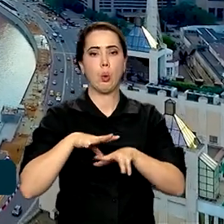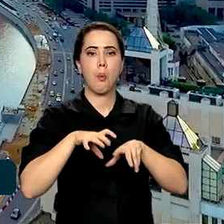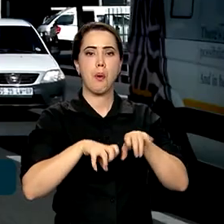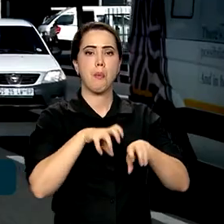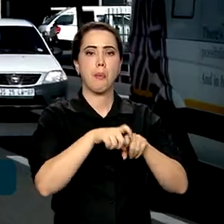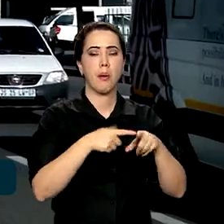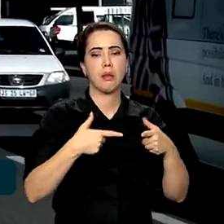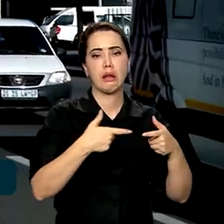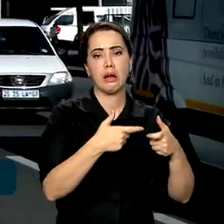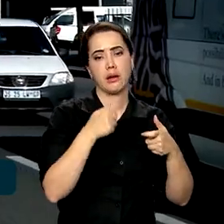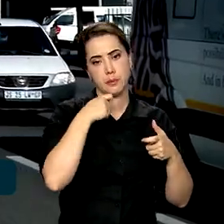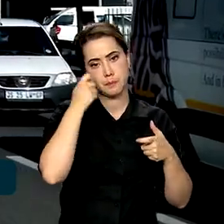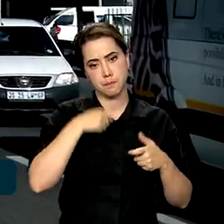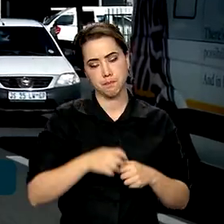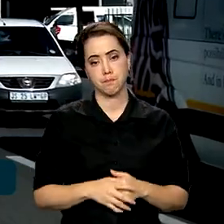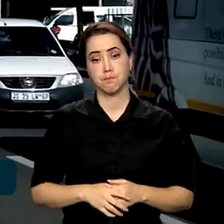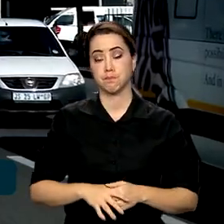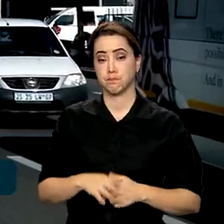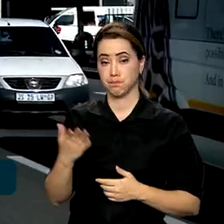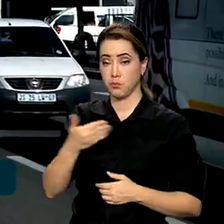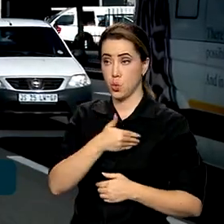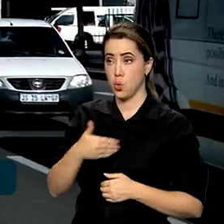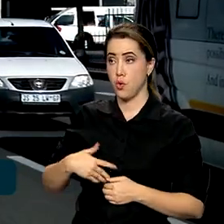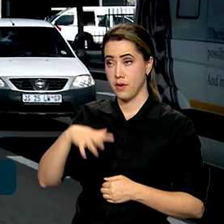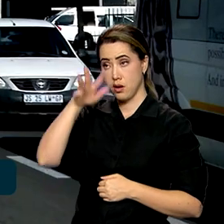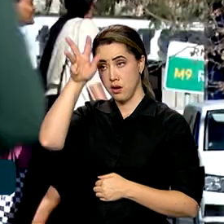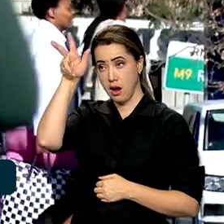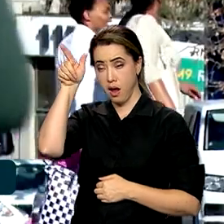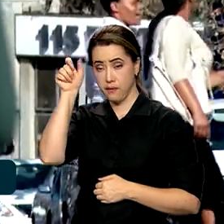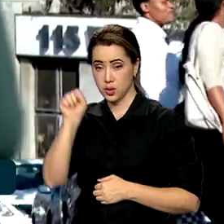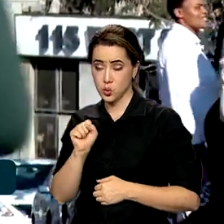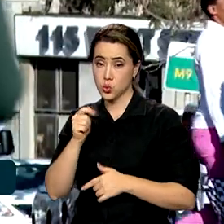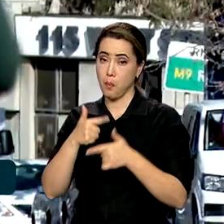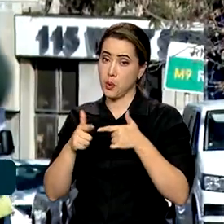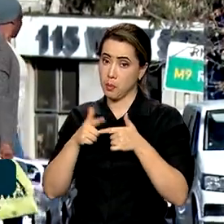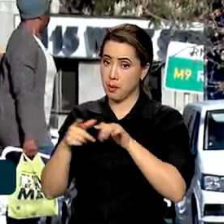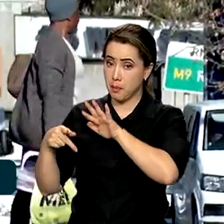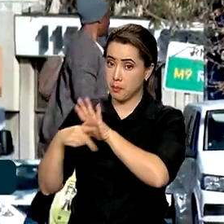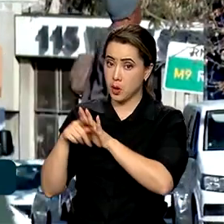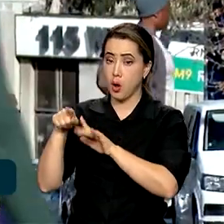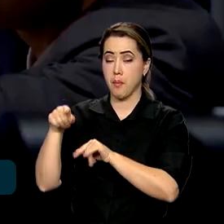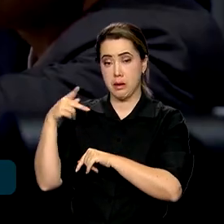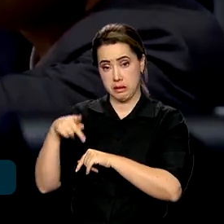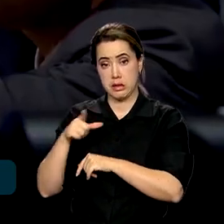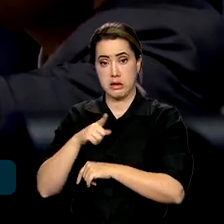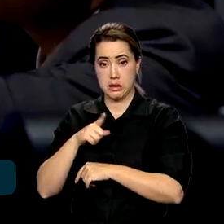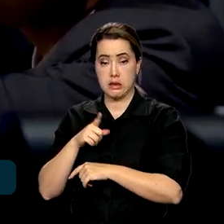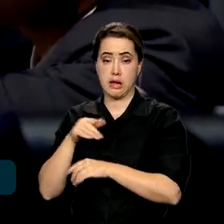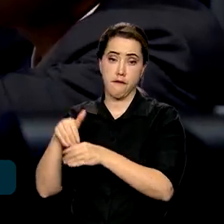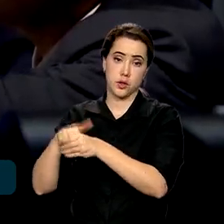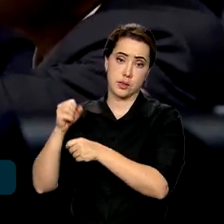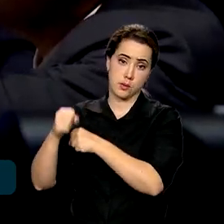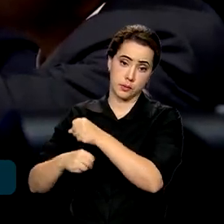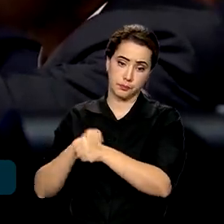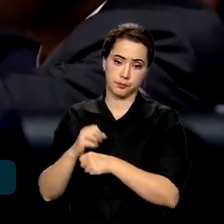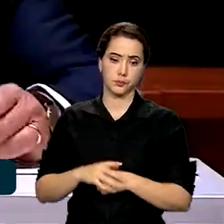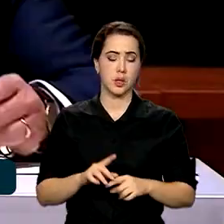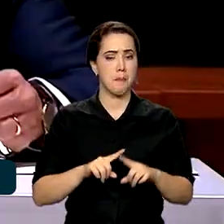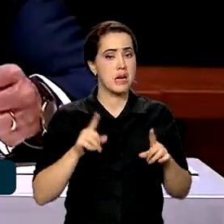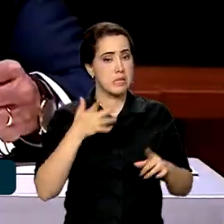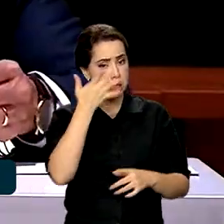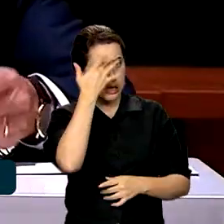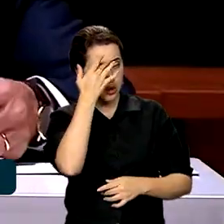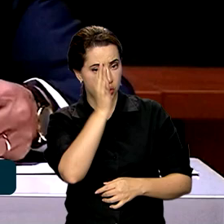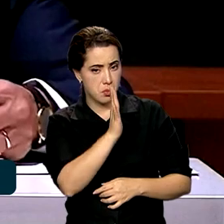Ucrânia. O governo da África do Sul está passando por uma crise interna. Tem eleição aqui no ano que vem. Só a Índia e o que estão numa situação